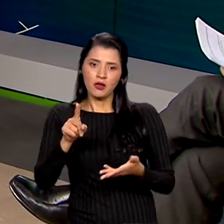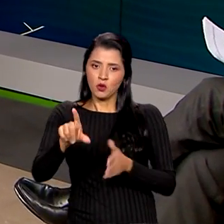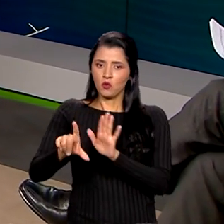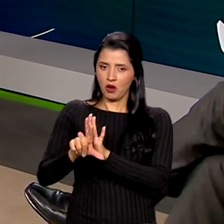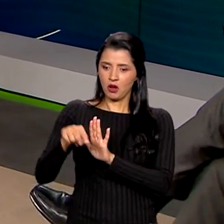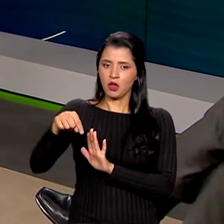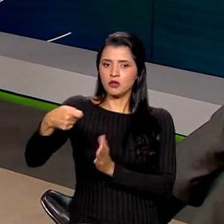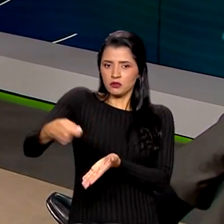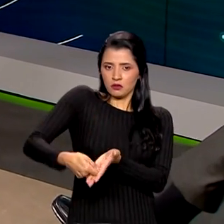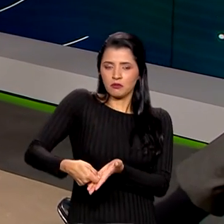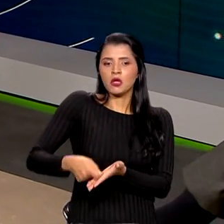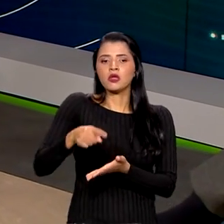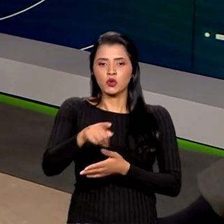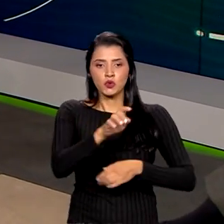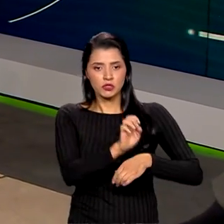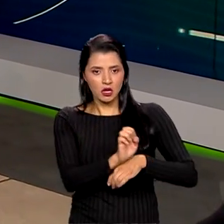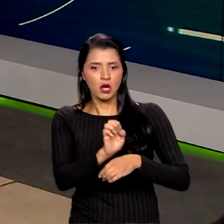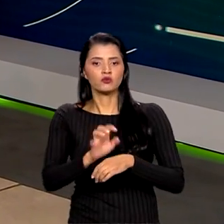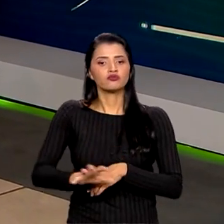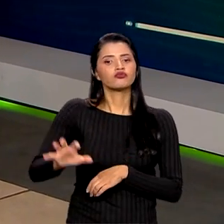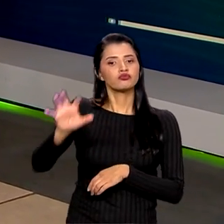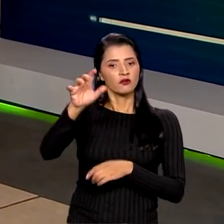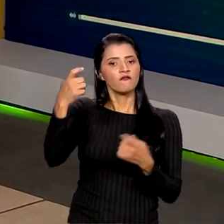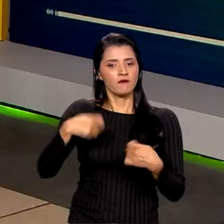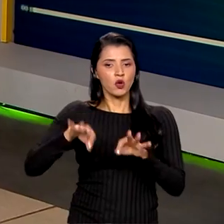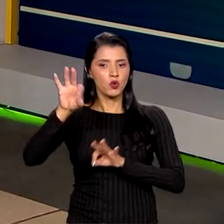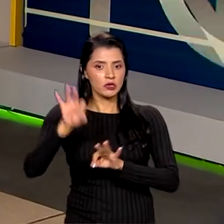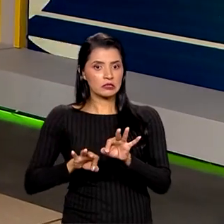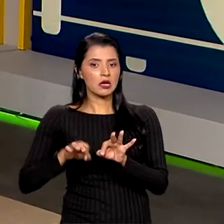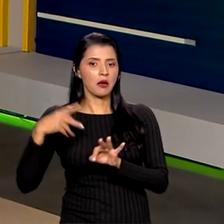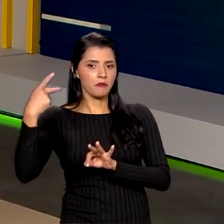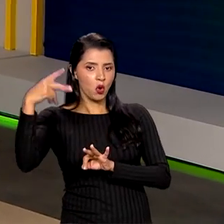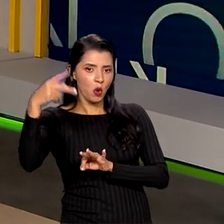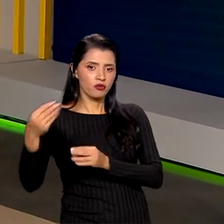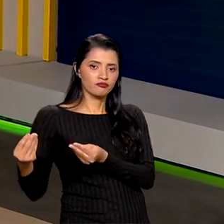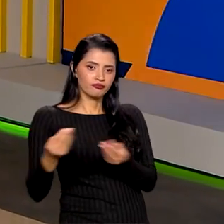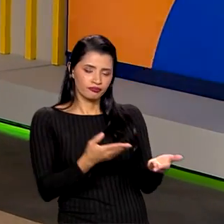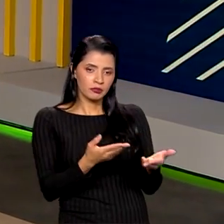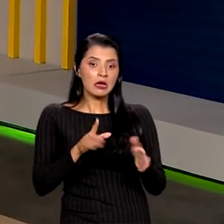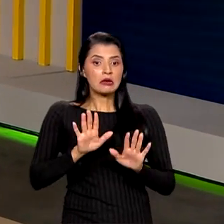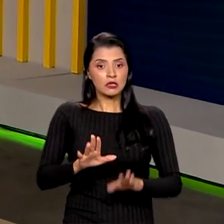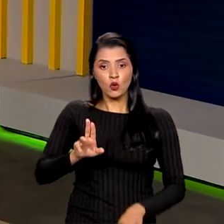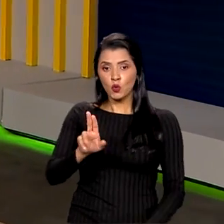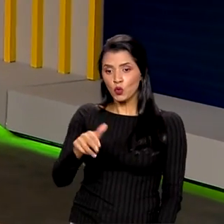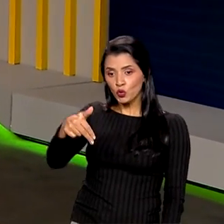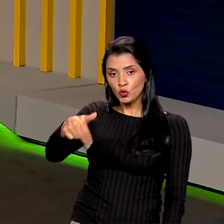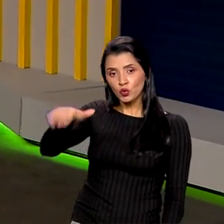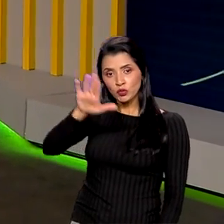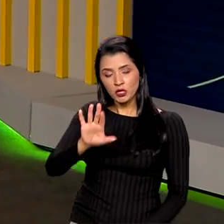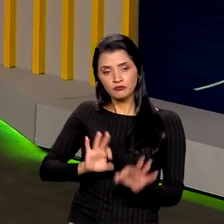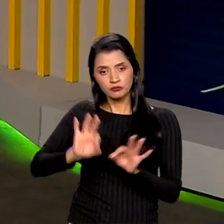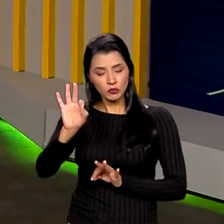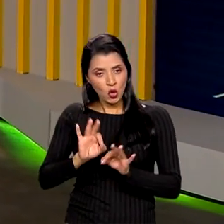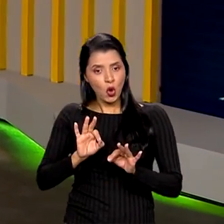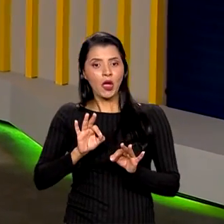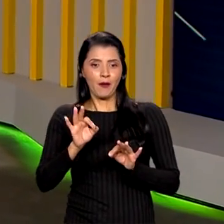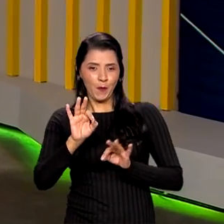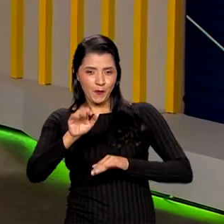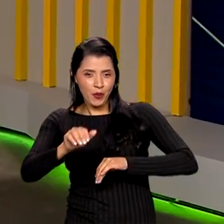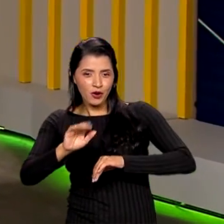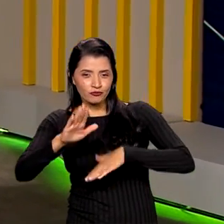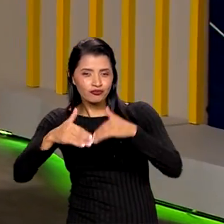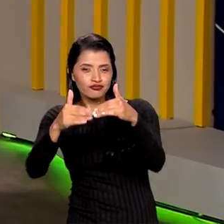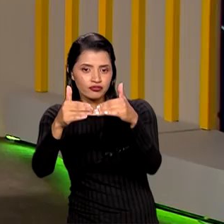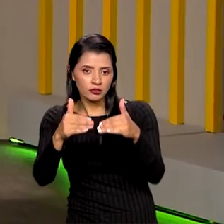também, os estados, as regiões também devem preparar seus planos. Então, o Nordeste formulou o Plano Regional de Desenvolvimento da região.